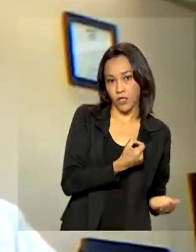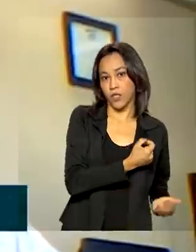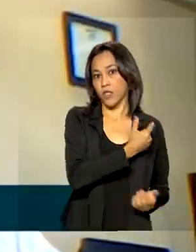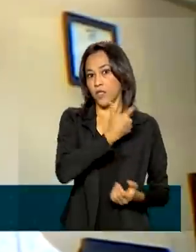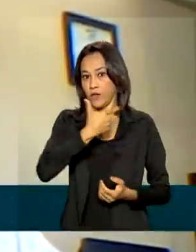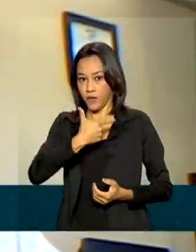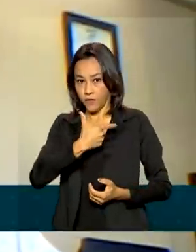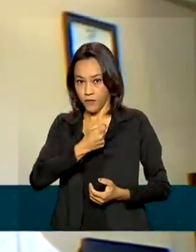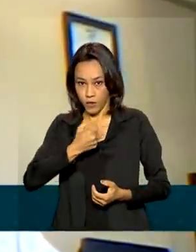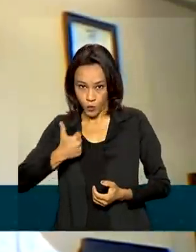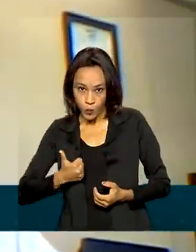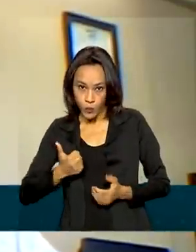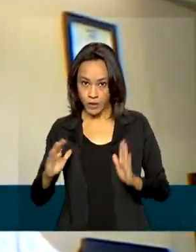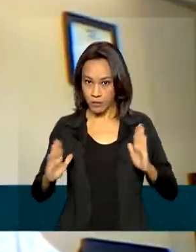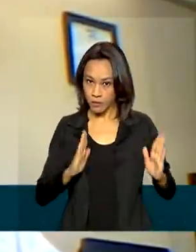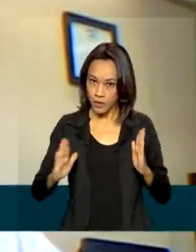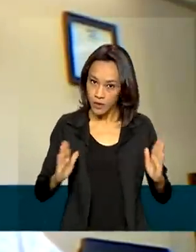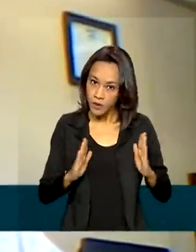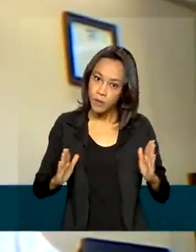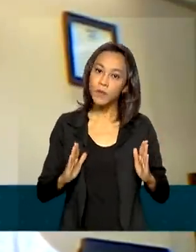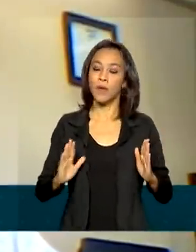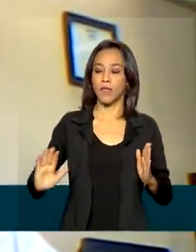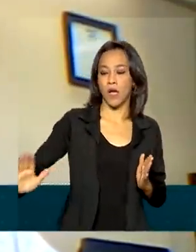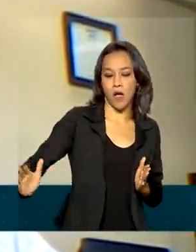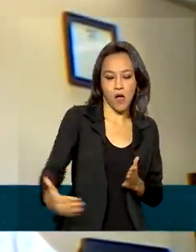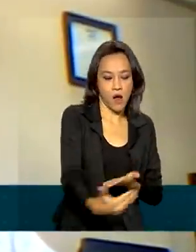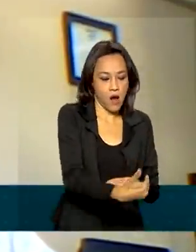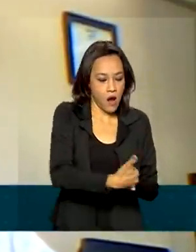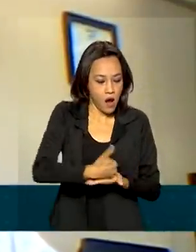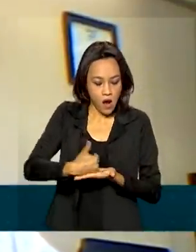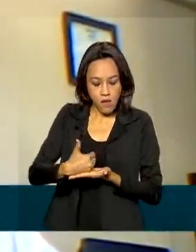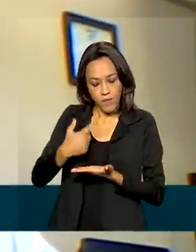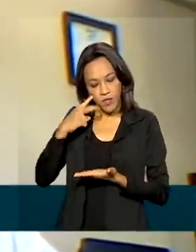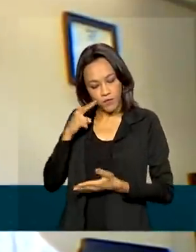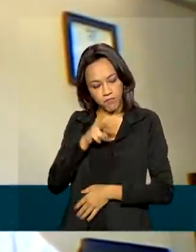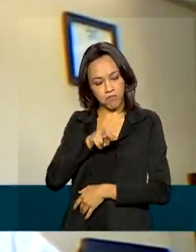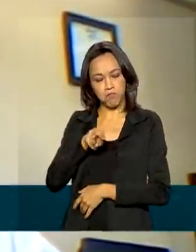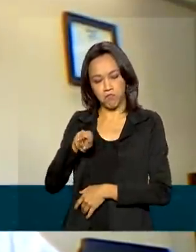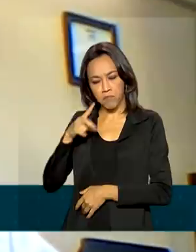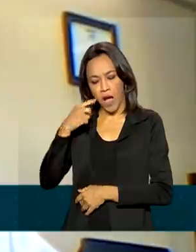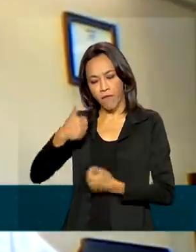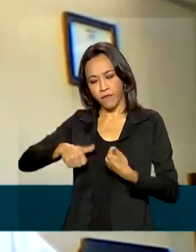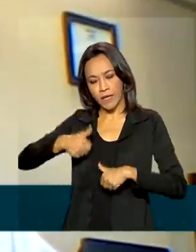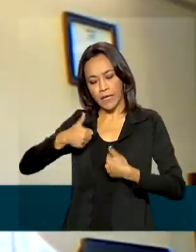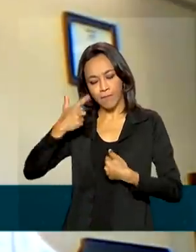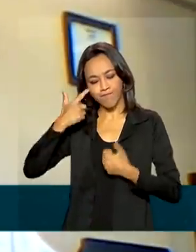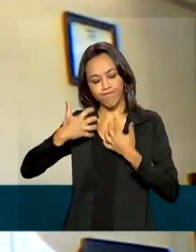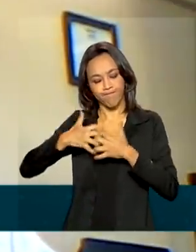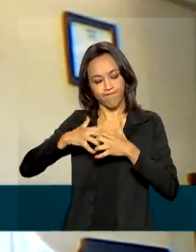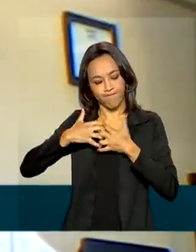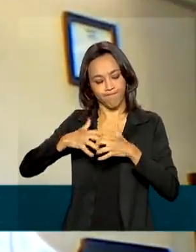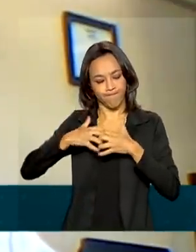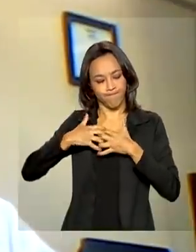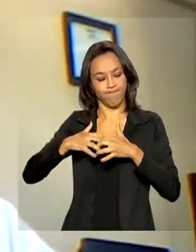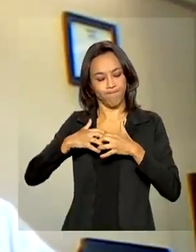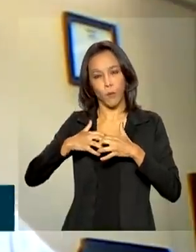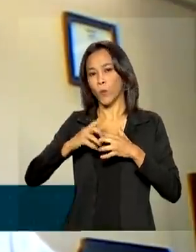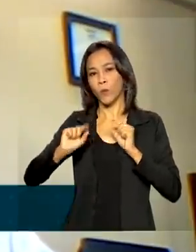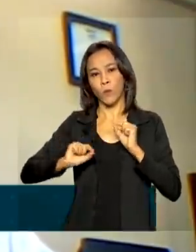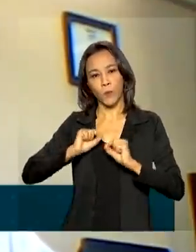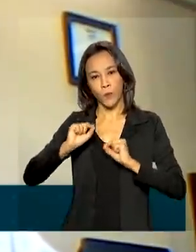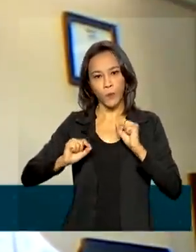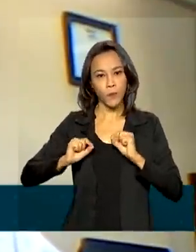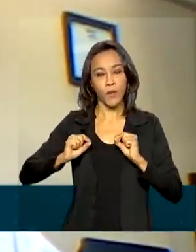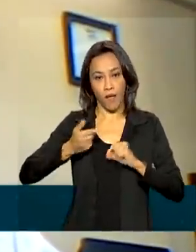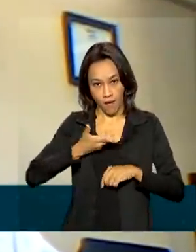estamos encerrando é uma safra da gente olhar, analisar e estudá-la com muito carinho. A